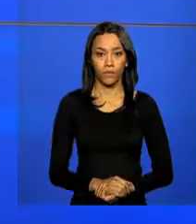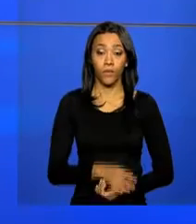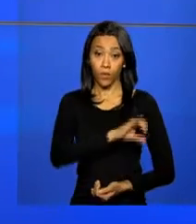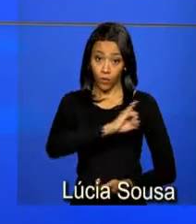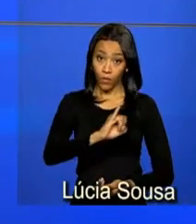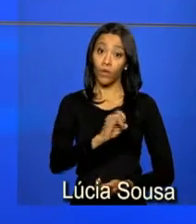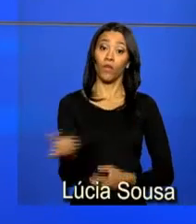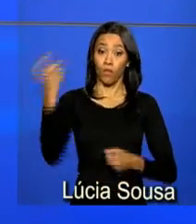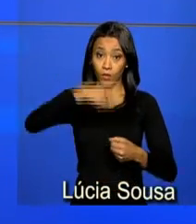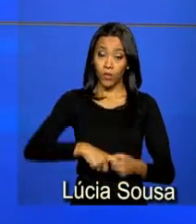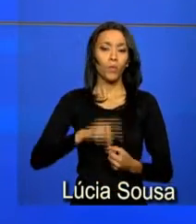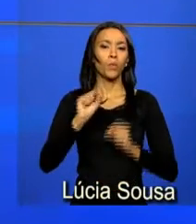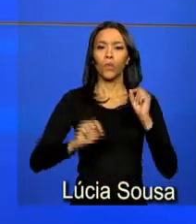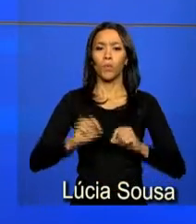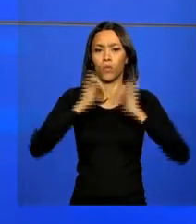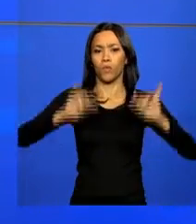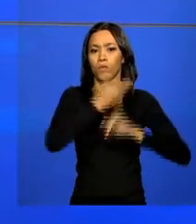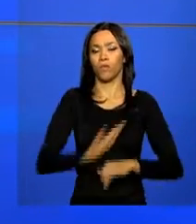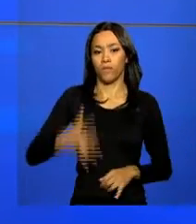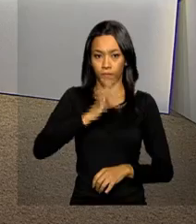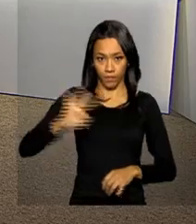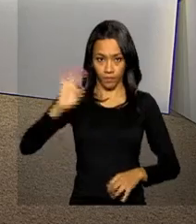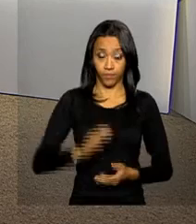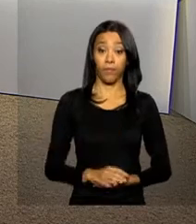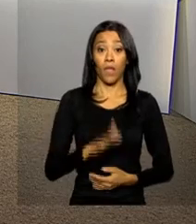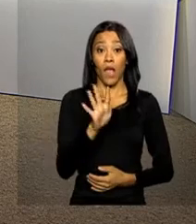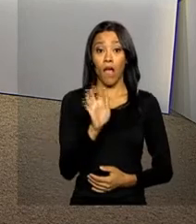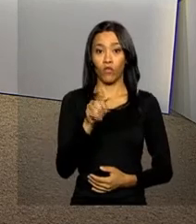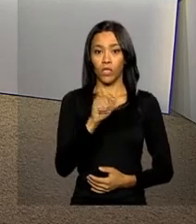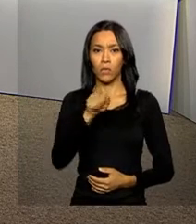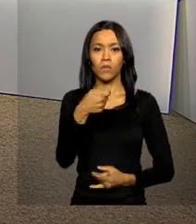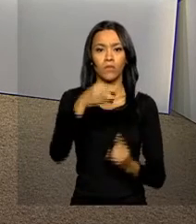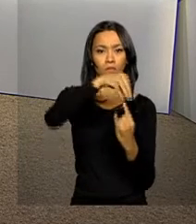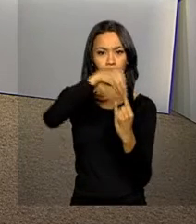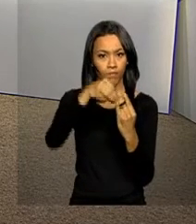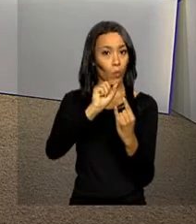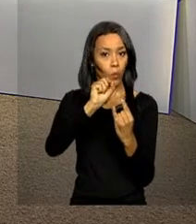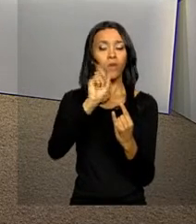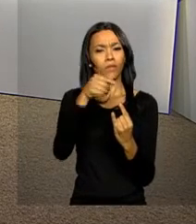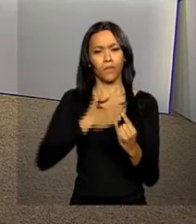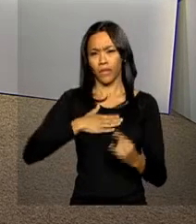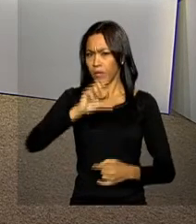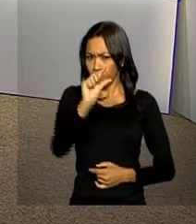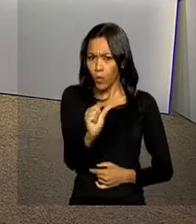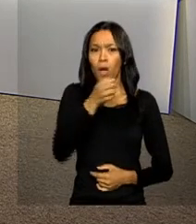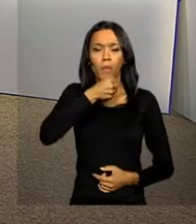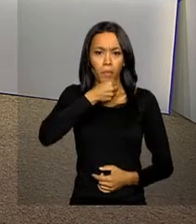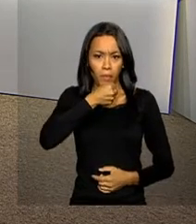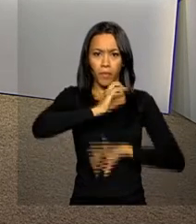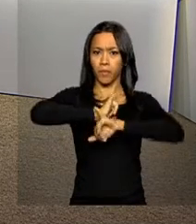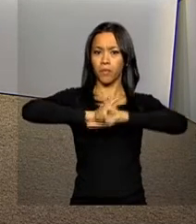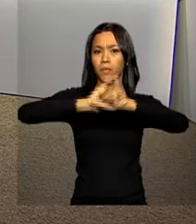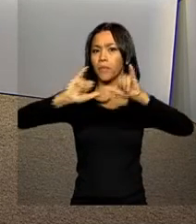Olá, estamos de volta com as notícias do governo federal. A Fundação Oswaldo Cruz, a Fiocruz, realiza daqui a pouco uma coletiva